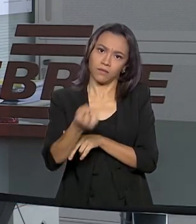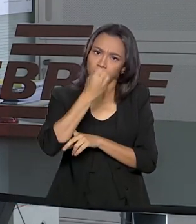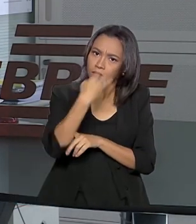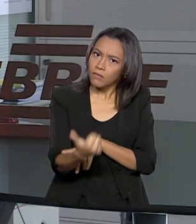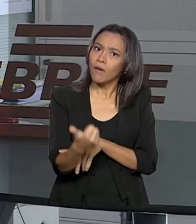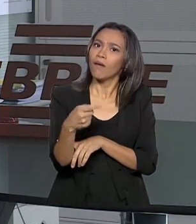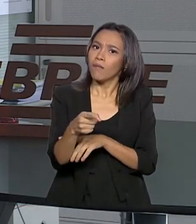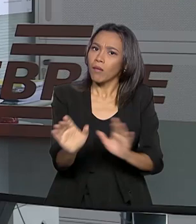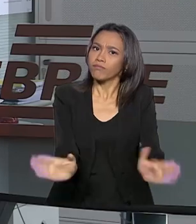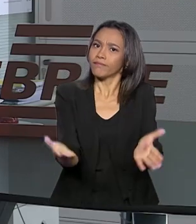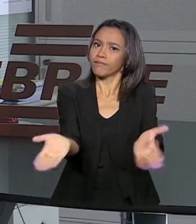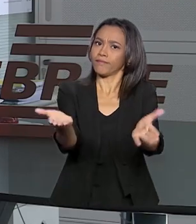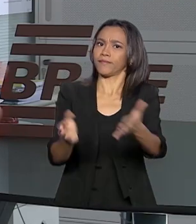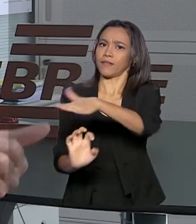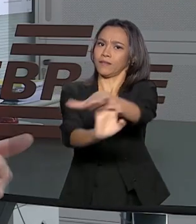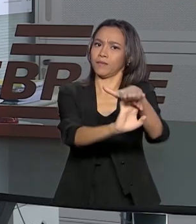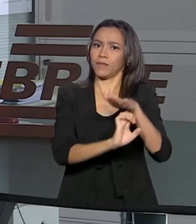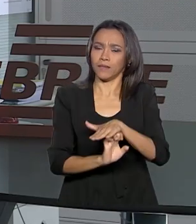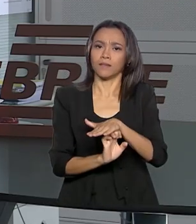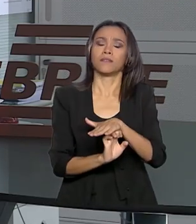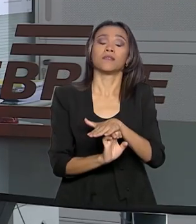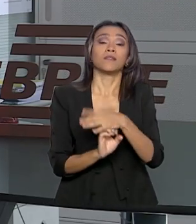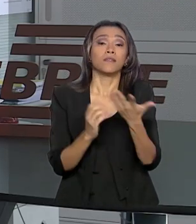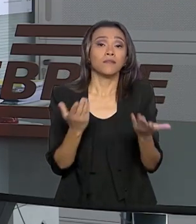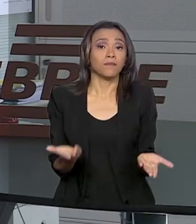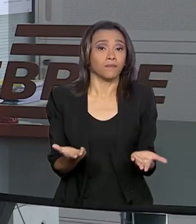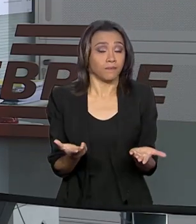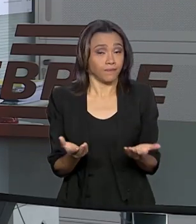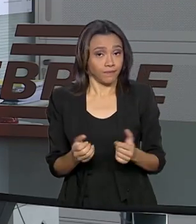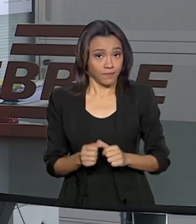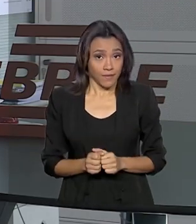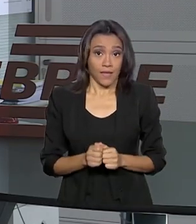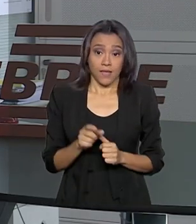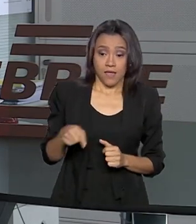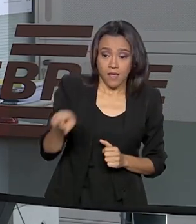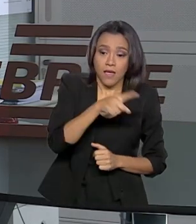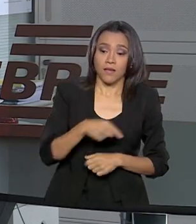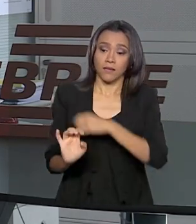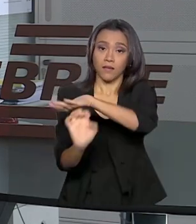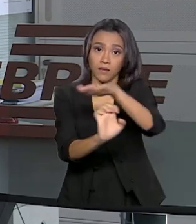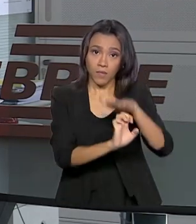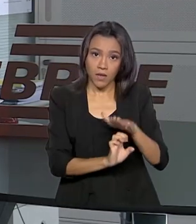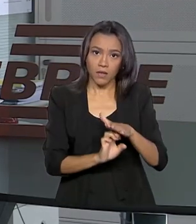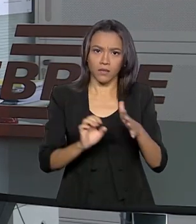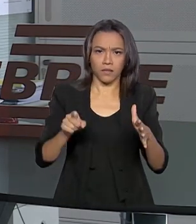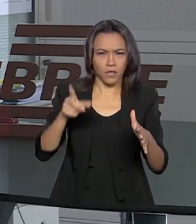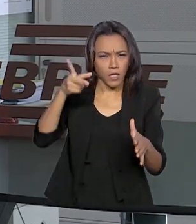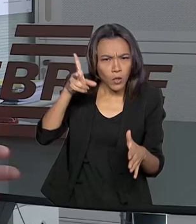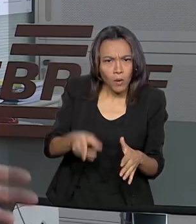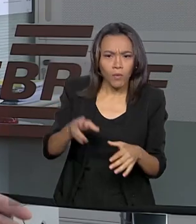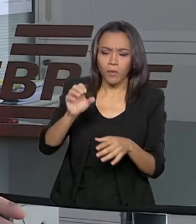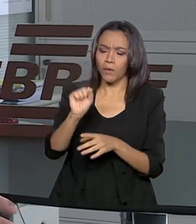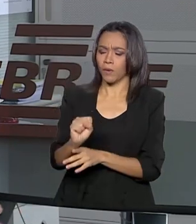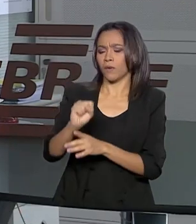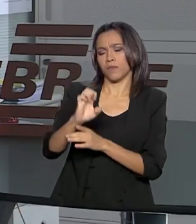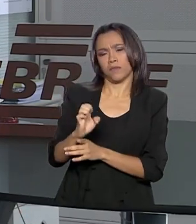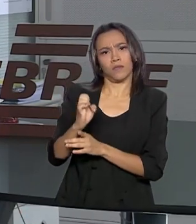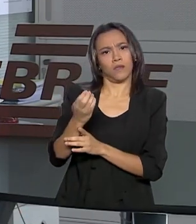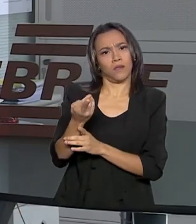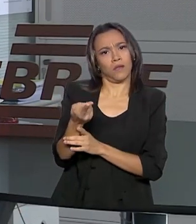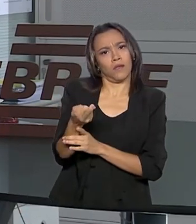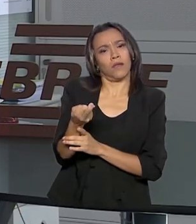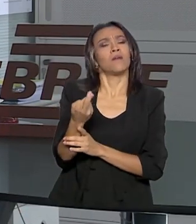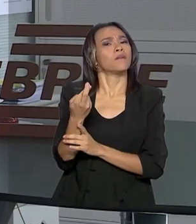Nesse sentido, com recursos, com empresas capacitadas, como o Sebrae é, como o Senai é,